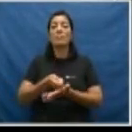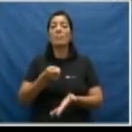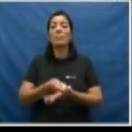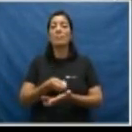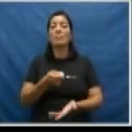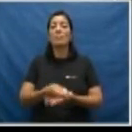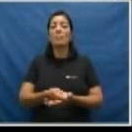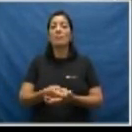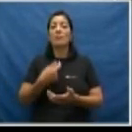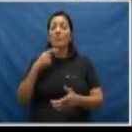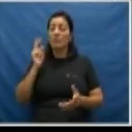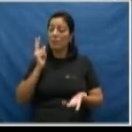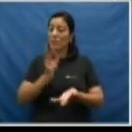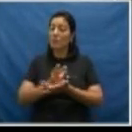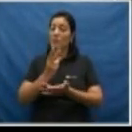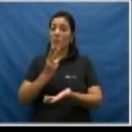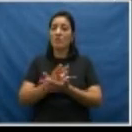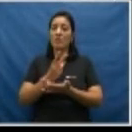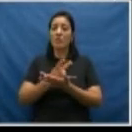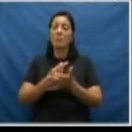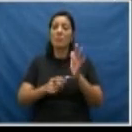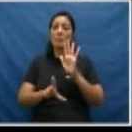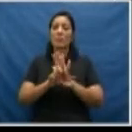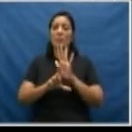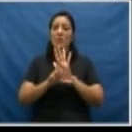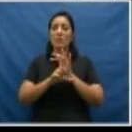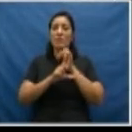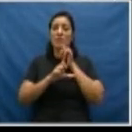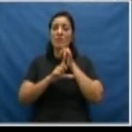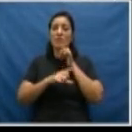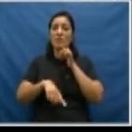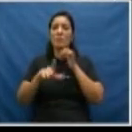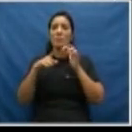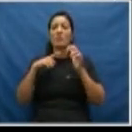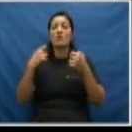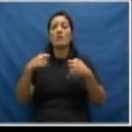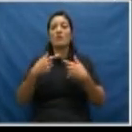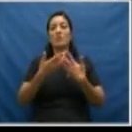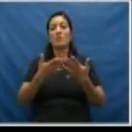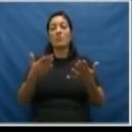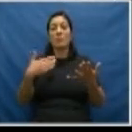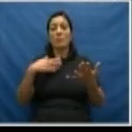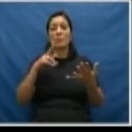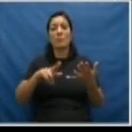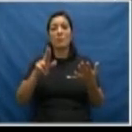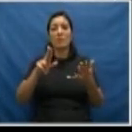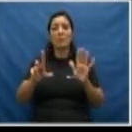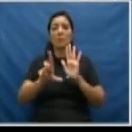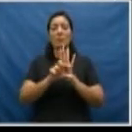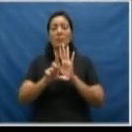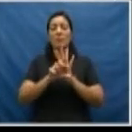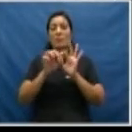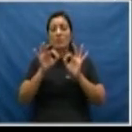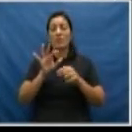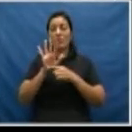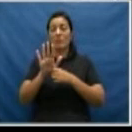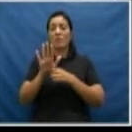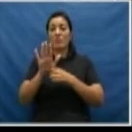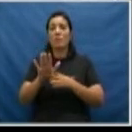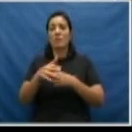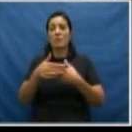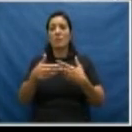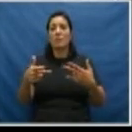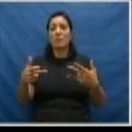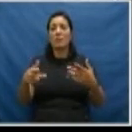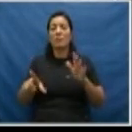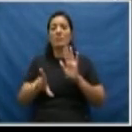ser efetiva e constante, para que as mulheres possam fazer uso dessa lei e tenham estruturas de apoio para fazer